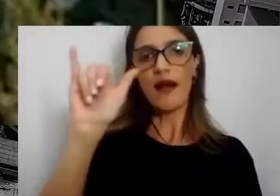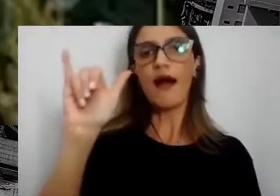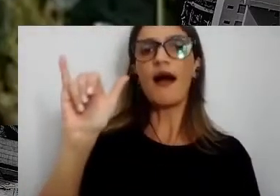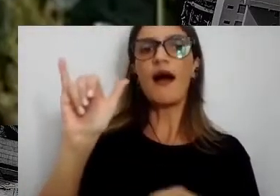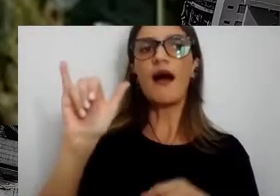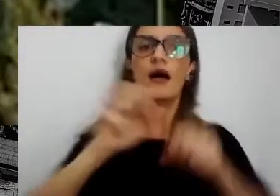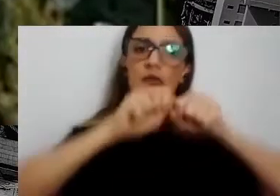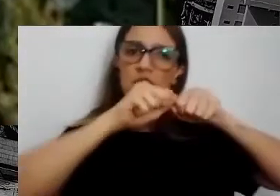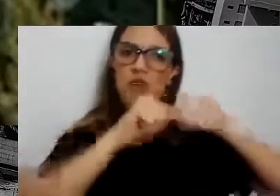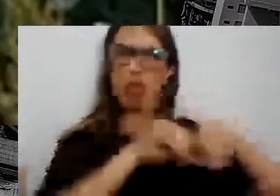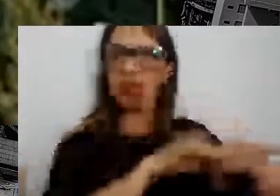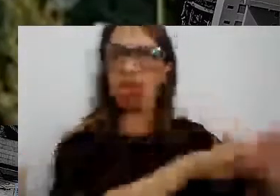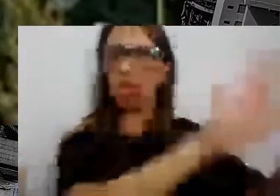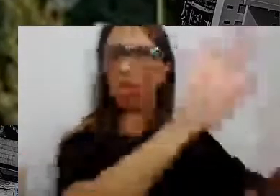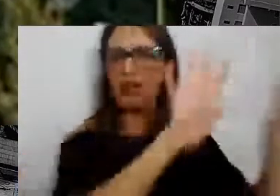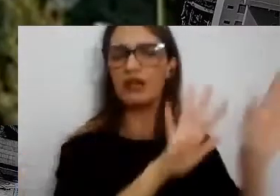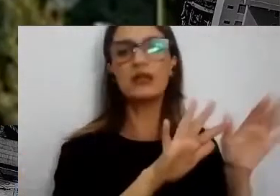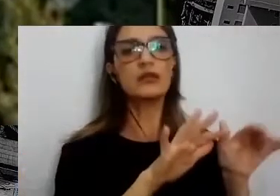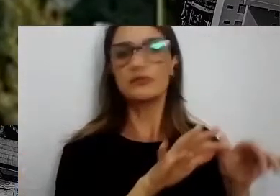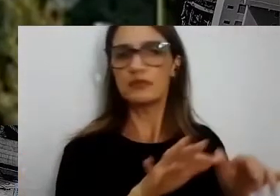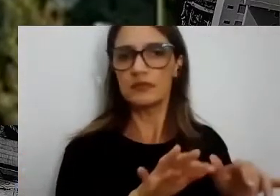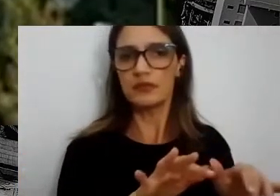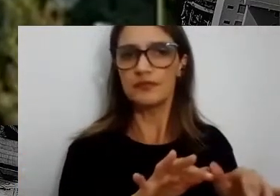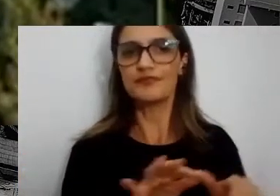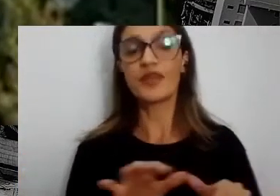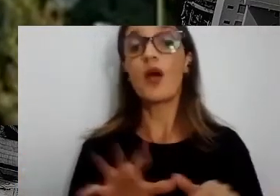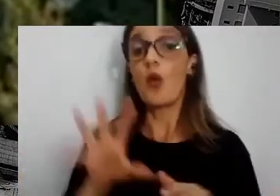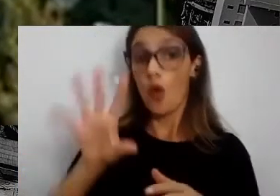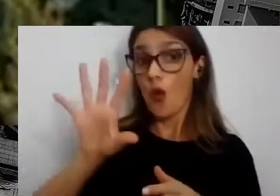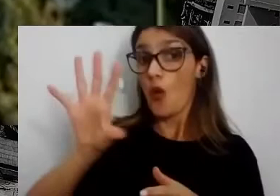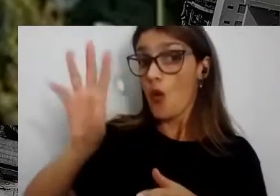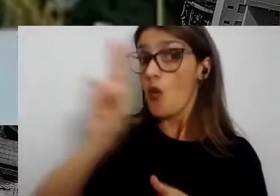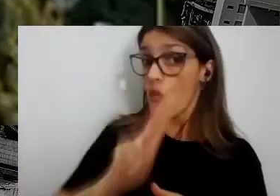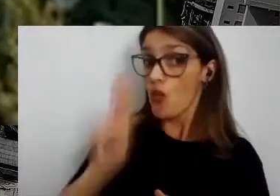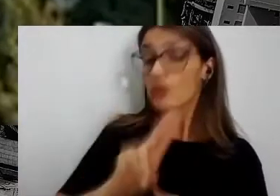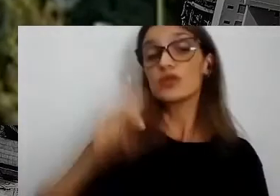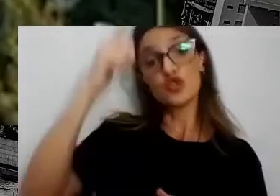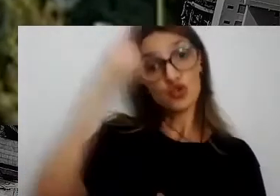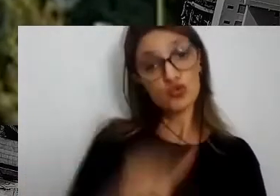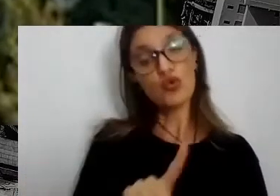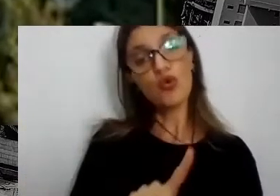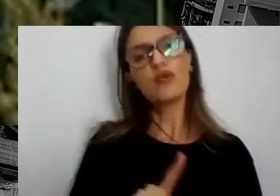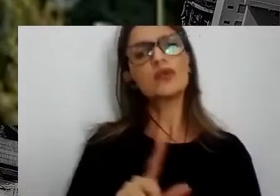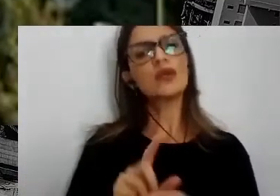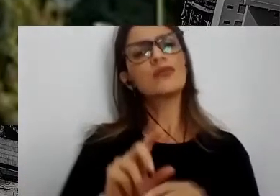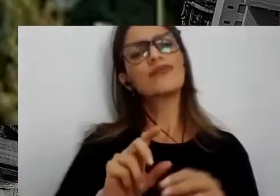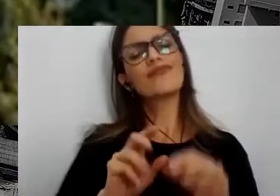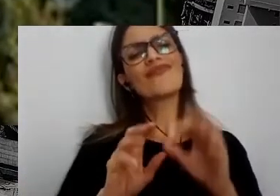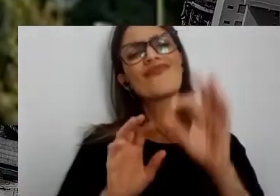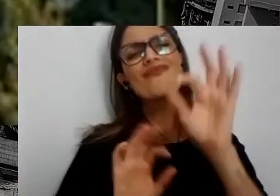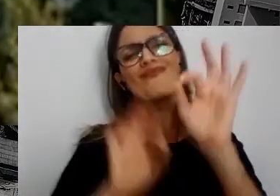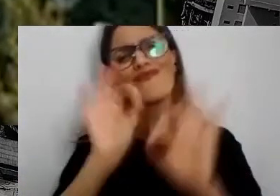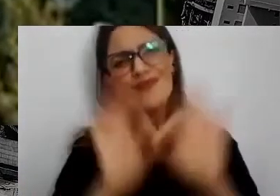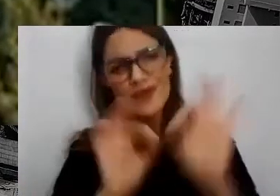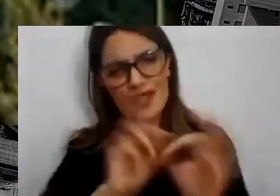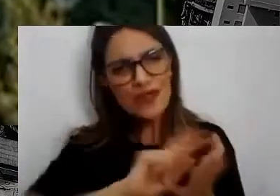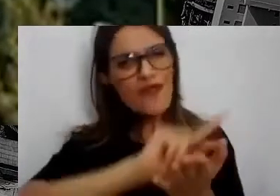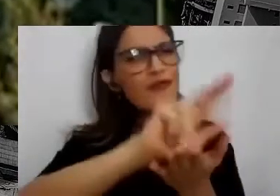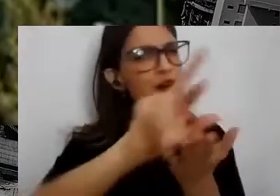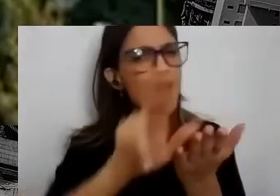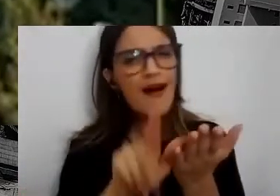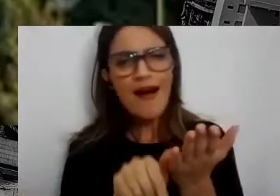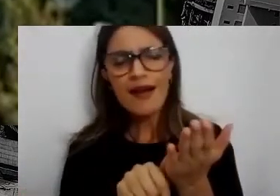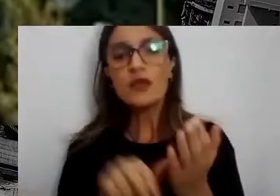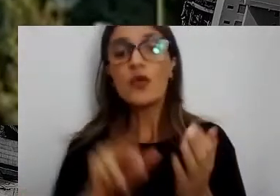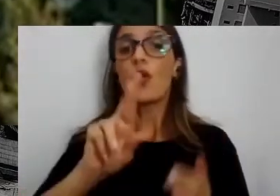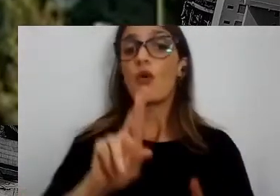outros processos aí que a gente tem, buscando engajar os stakeholders locais na bacia. Pensando no